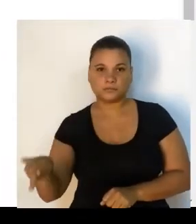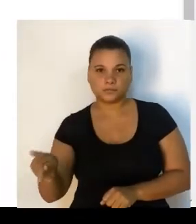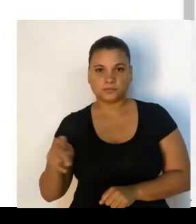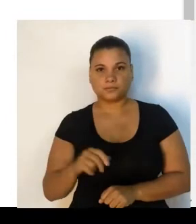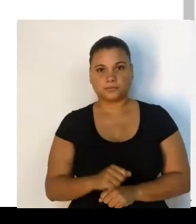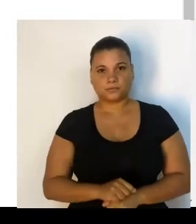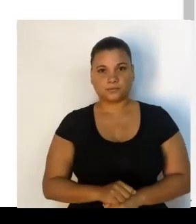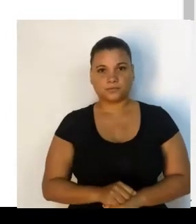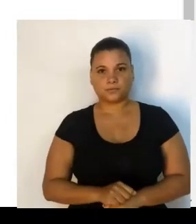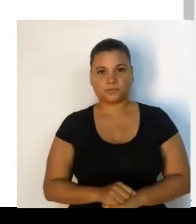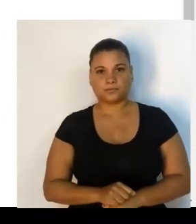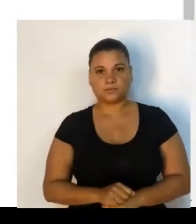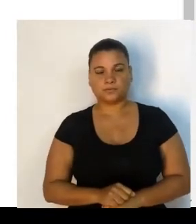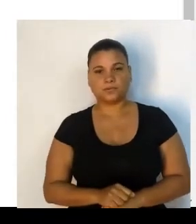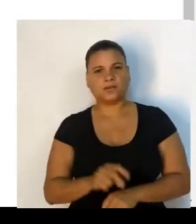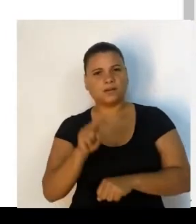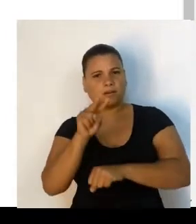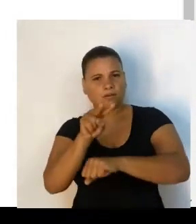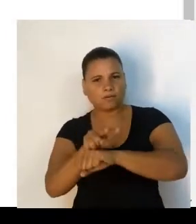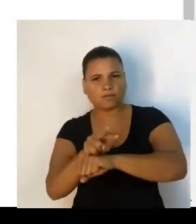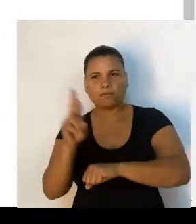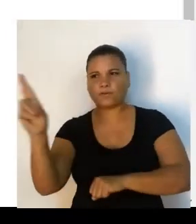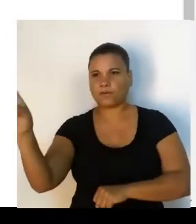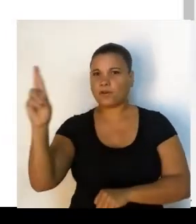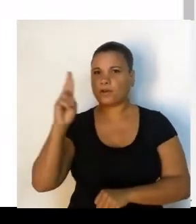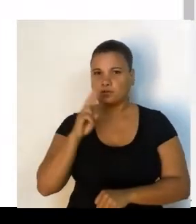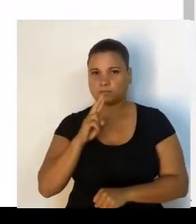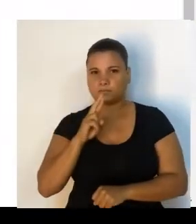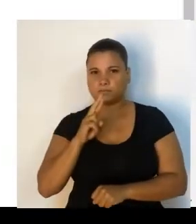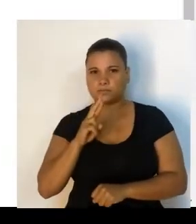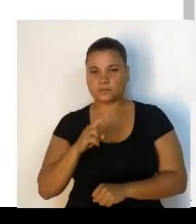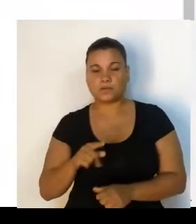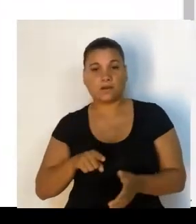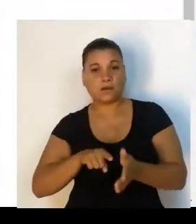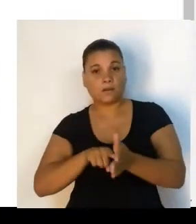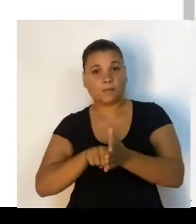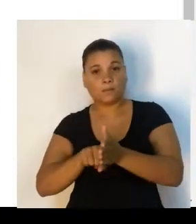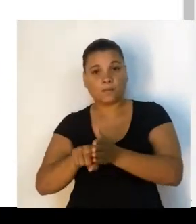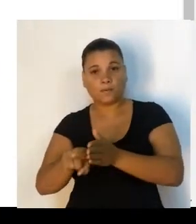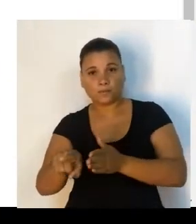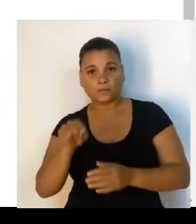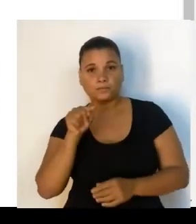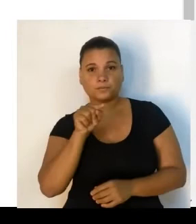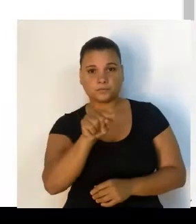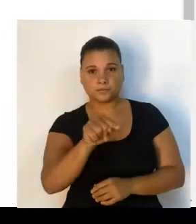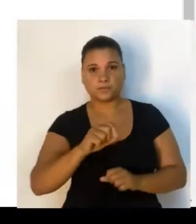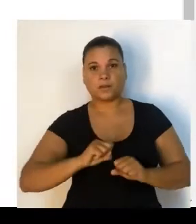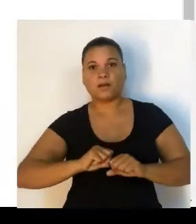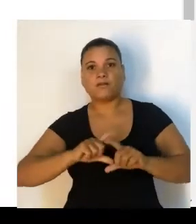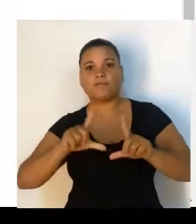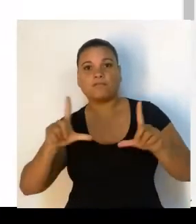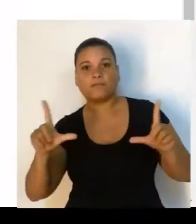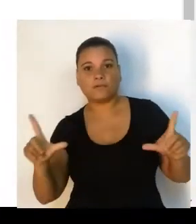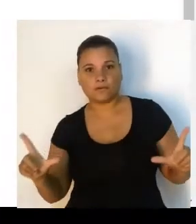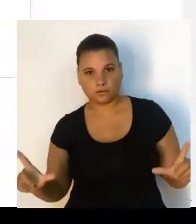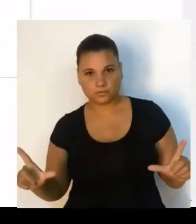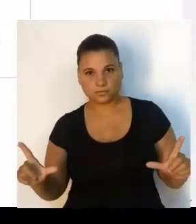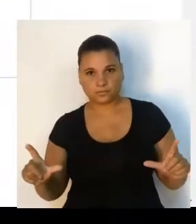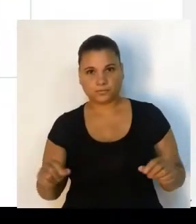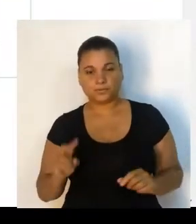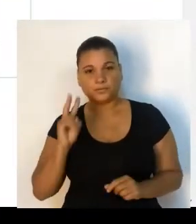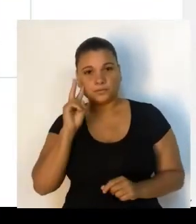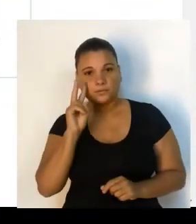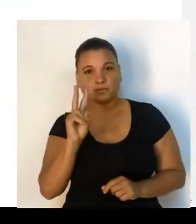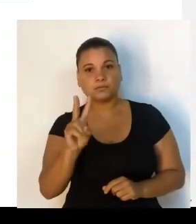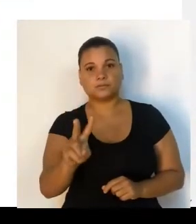acompanhar a sua solicitação, é só clicar sobre a pergunta que você fez ao professor. E você será levado para